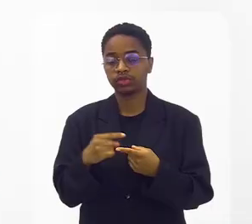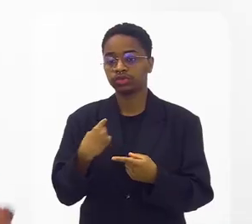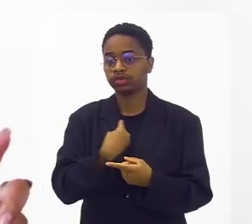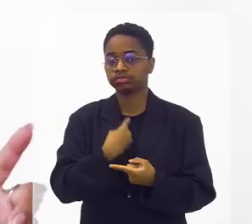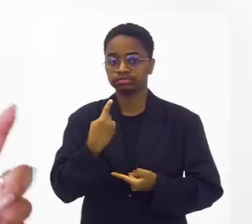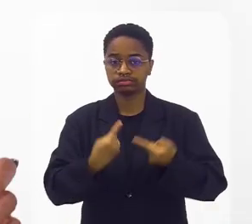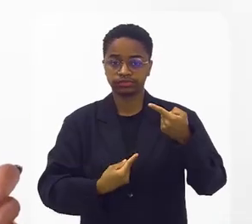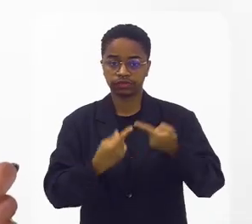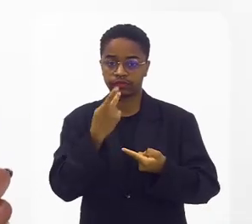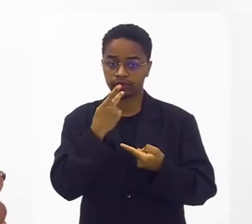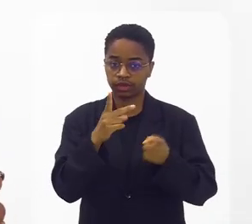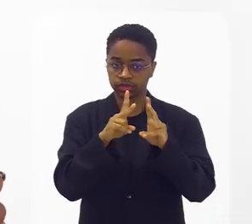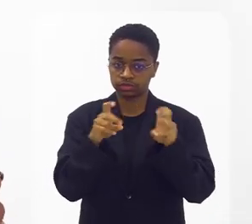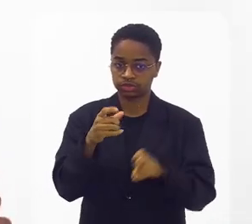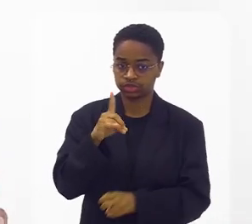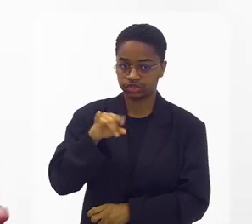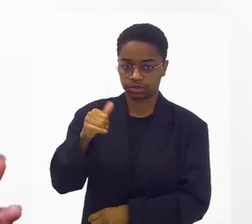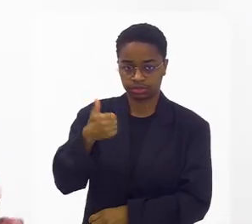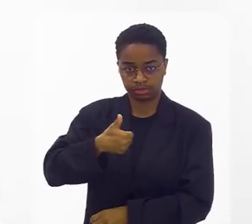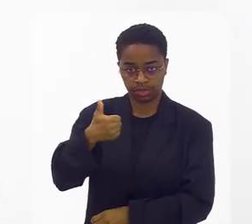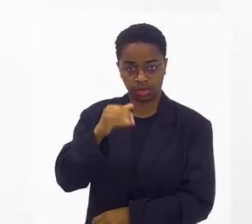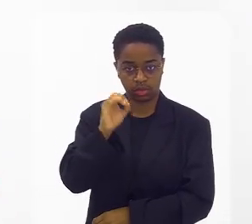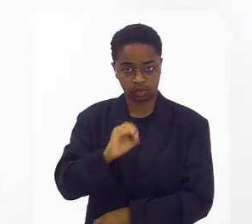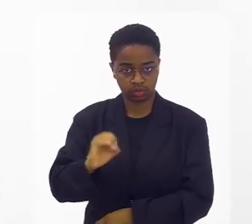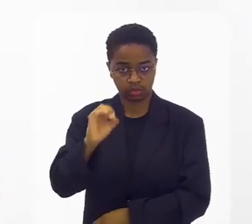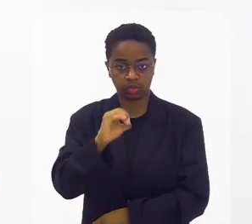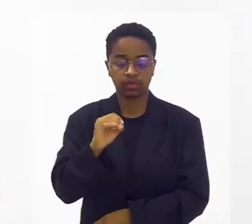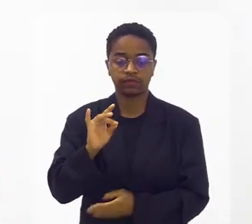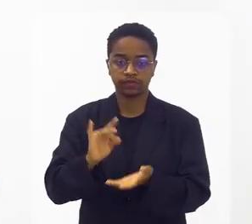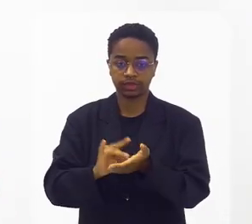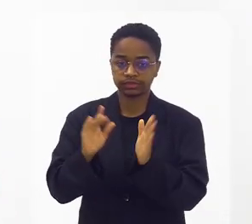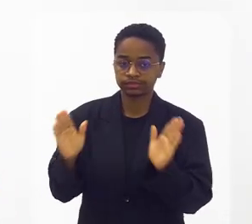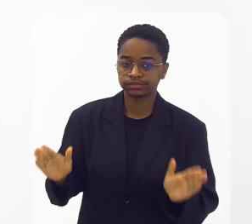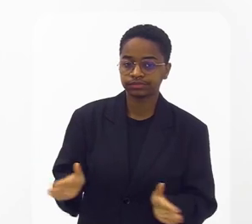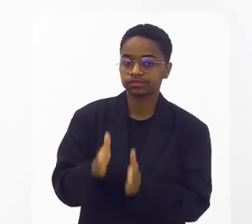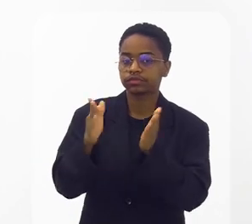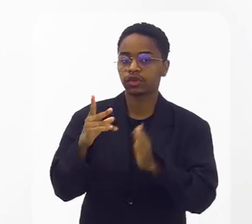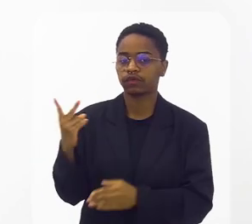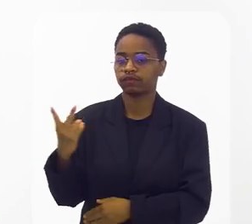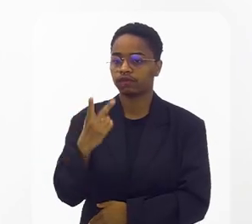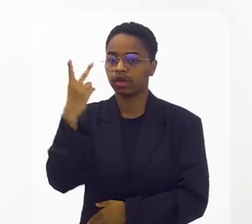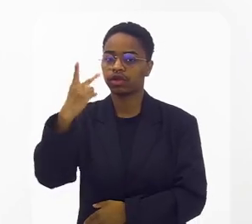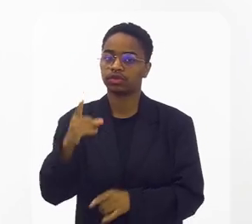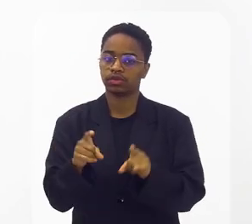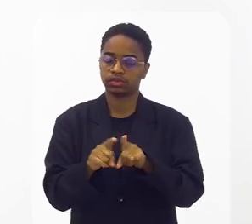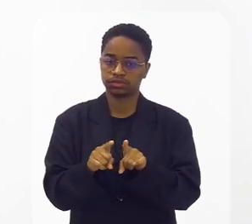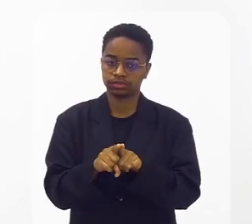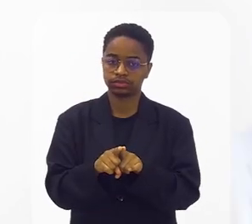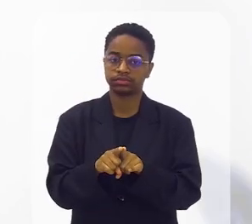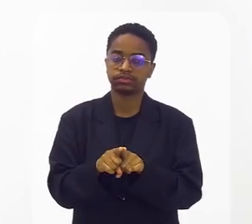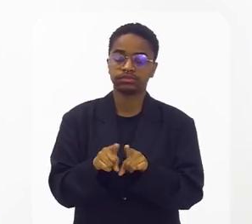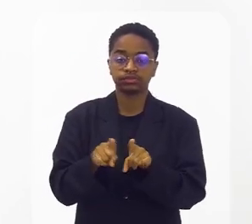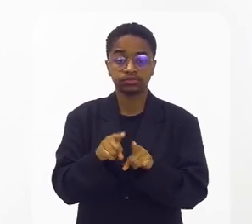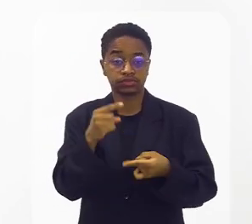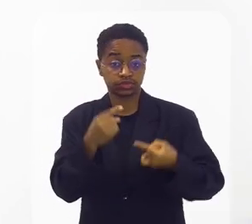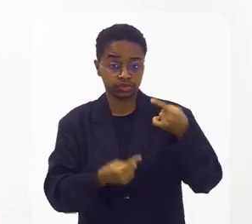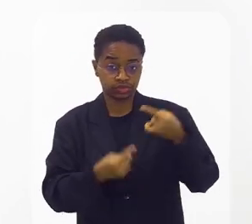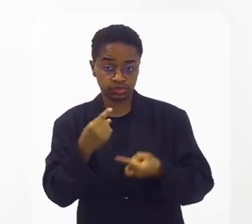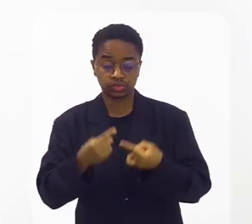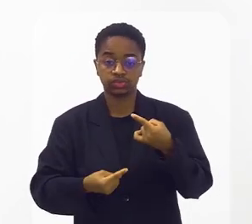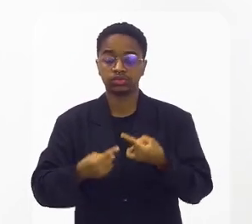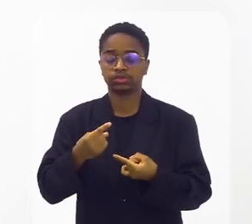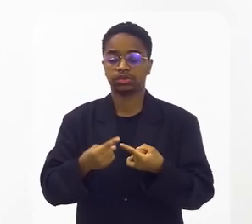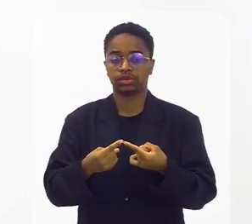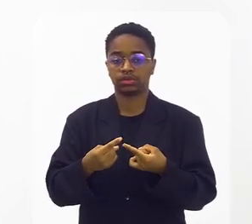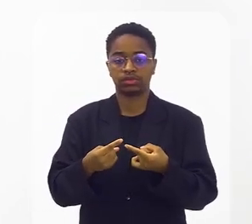Quando a gente fala do dia 1º de outubro, que é um dia de promoção, de valorização, discussão, de debate,